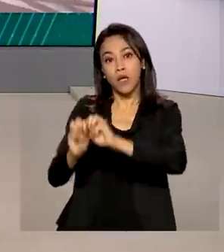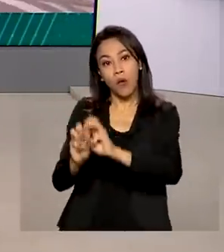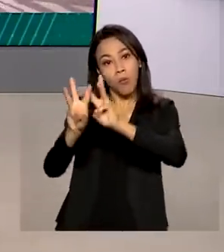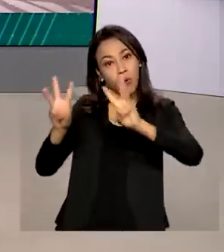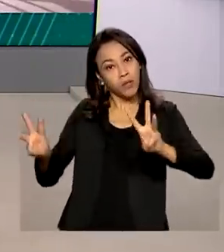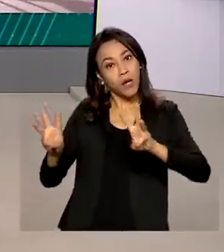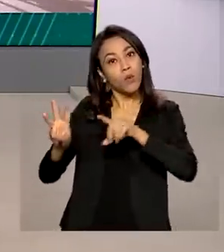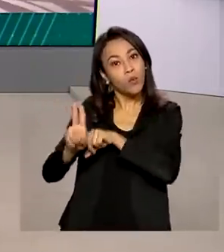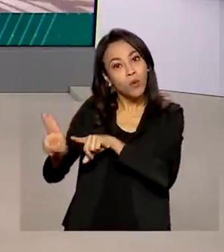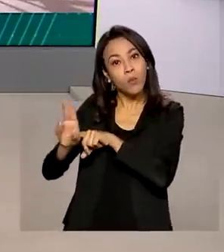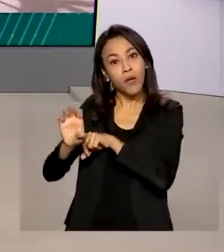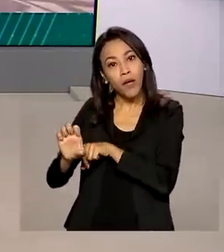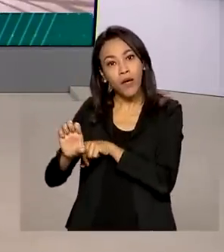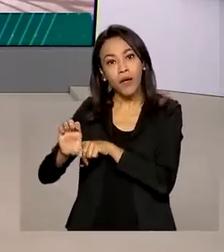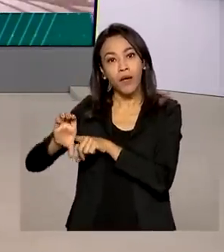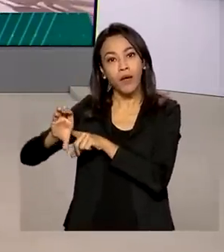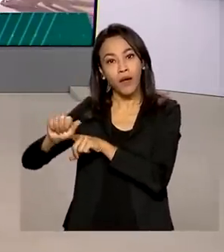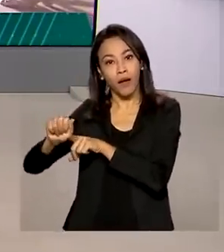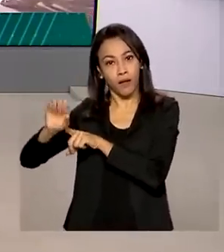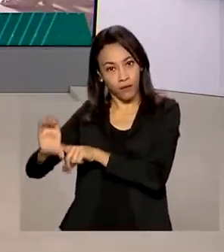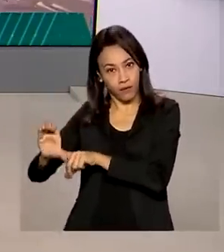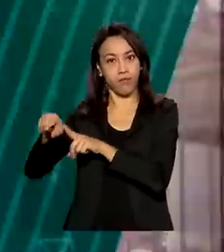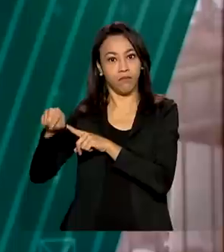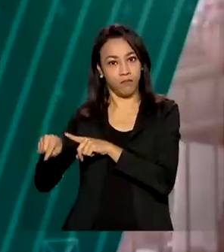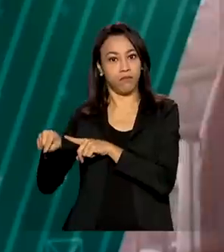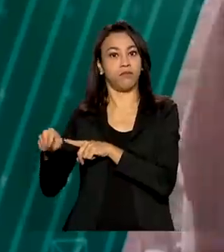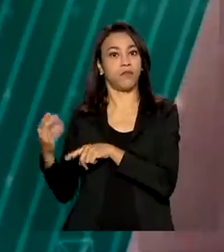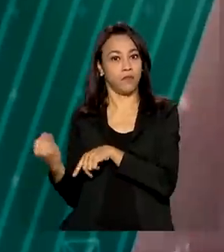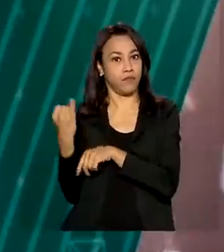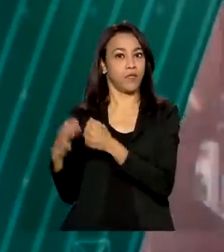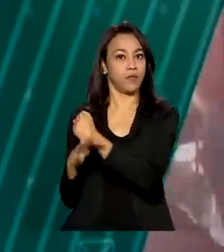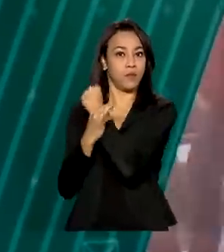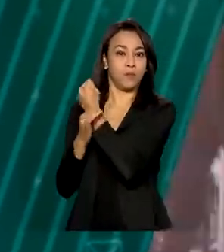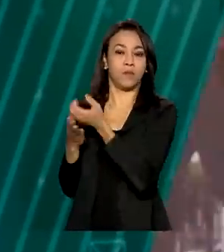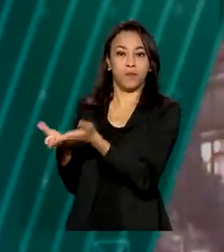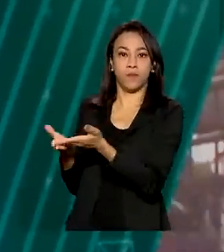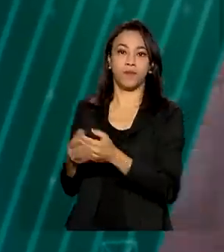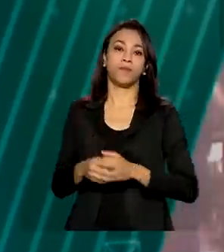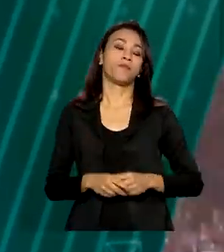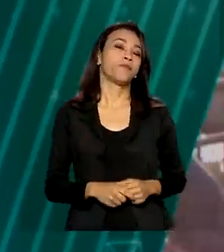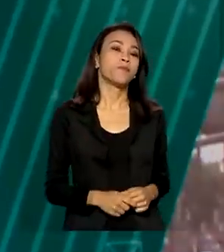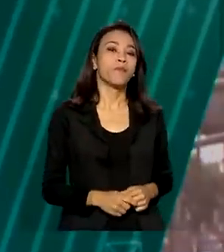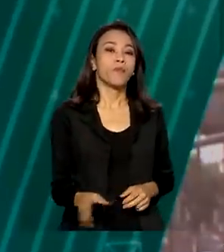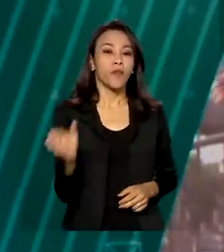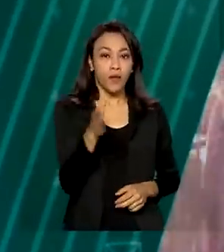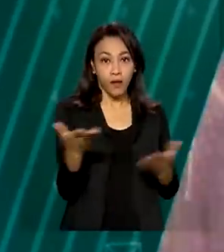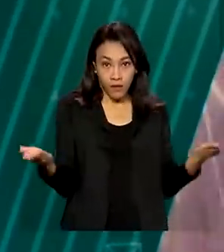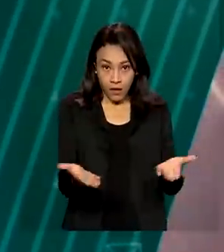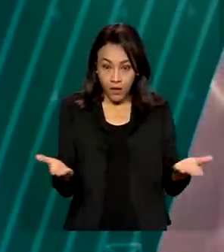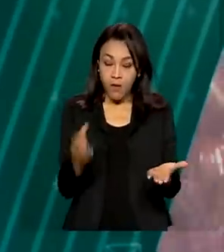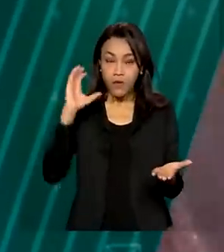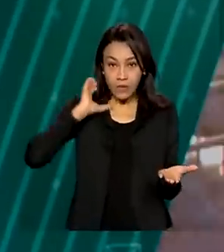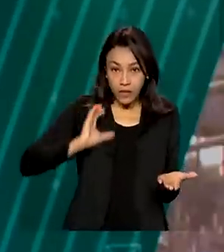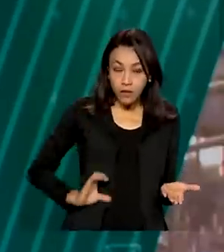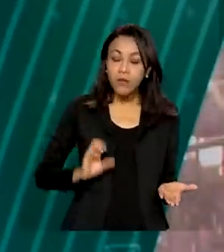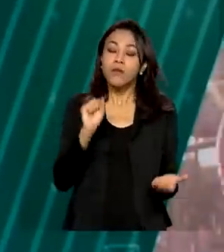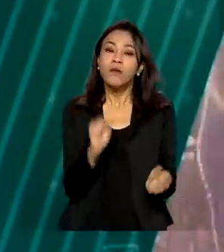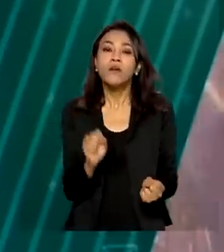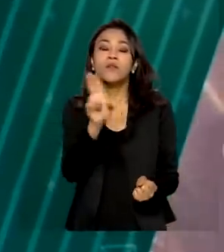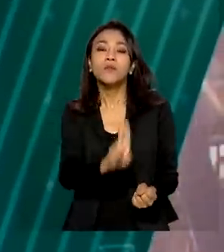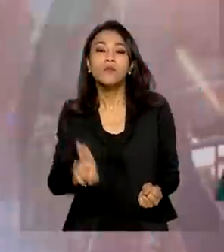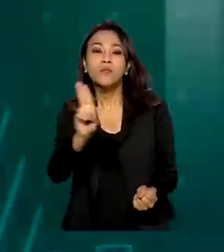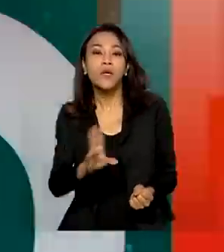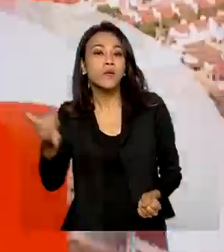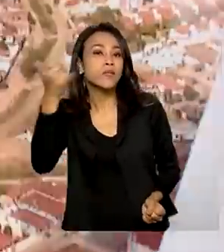seguro por meio da conta gov.br. A partir de agora, o cidadão pode utilizar o celular ou o